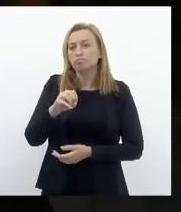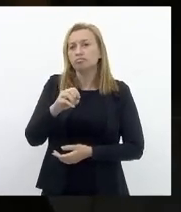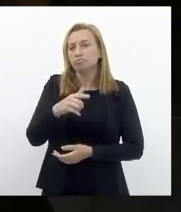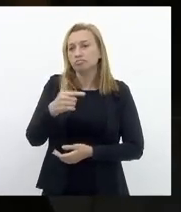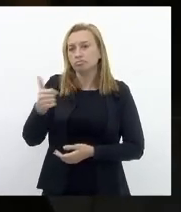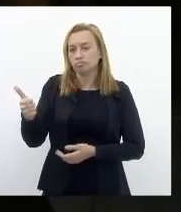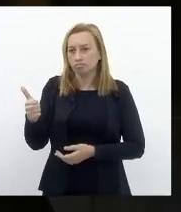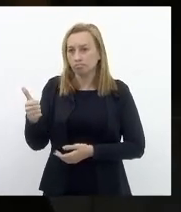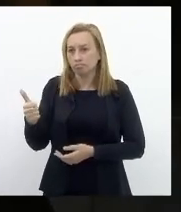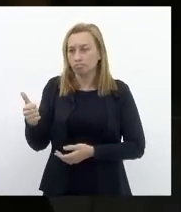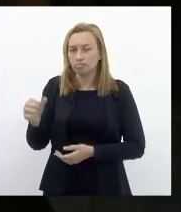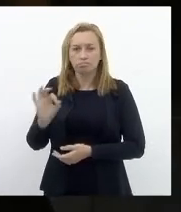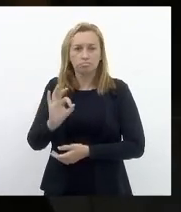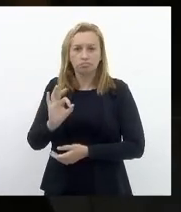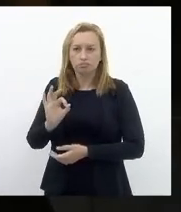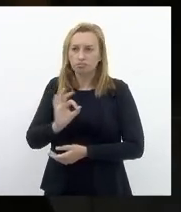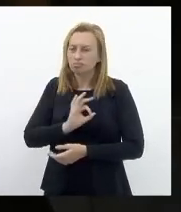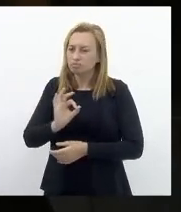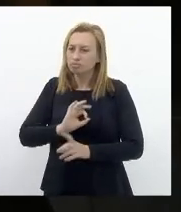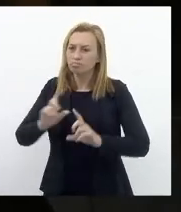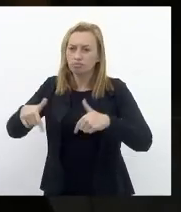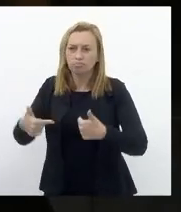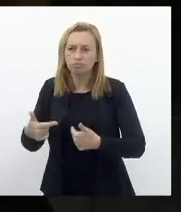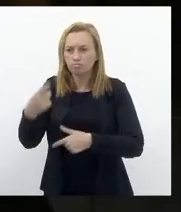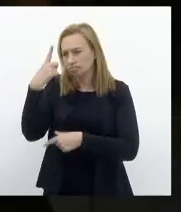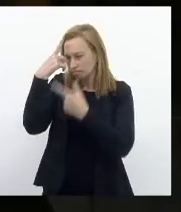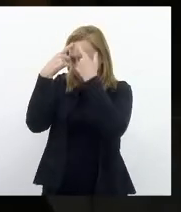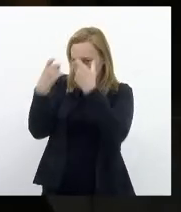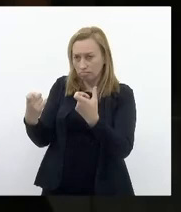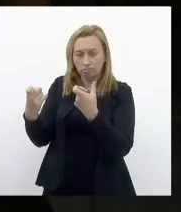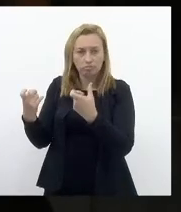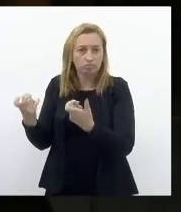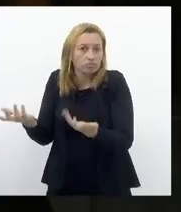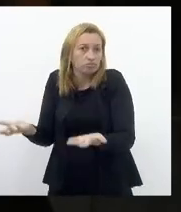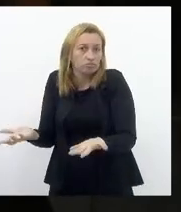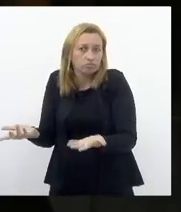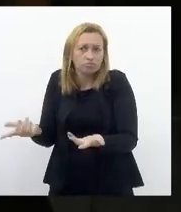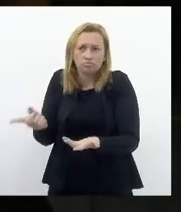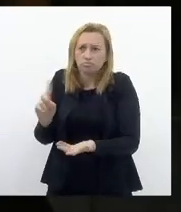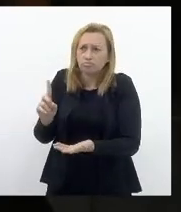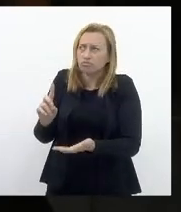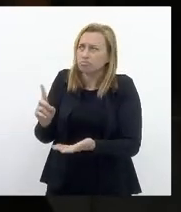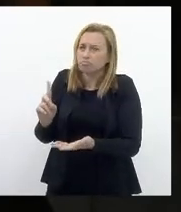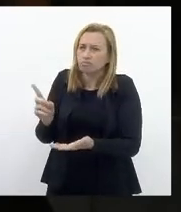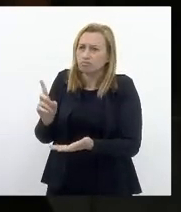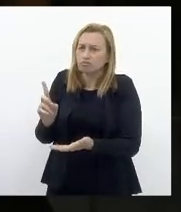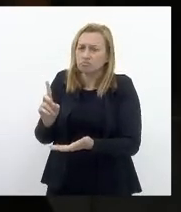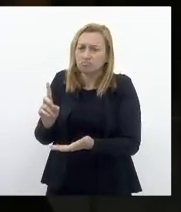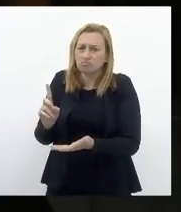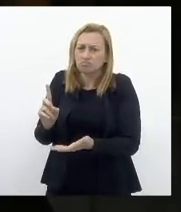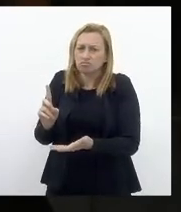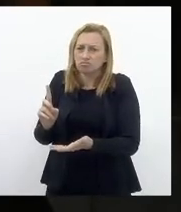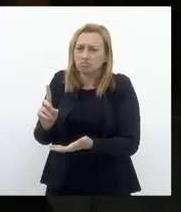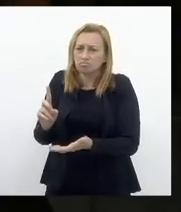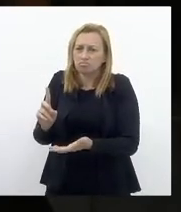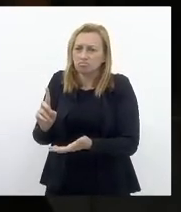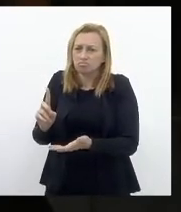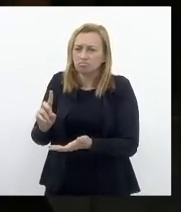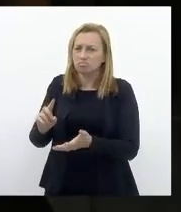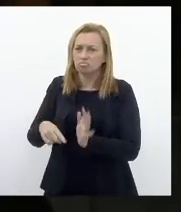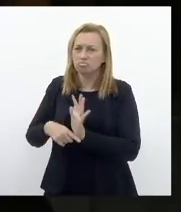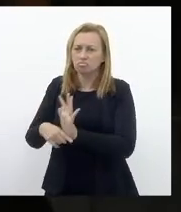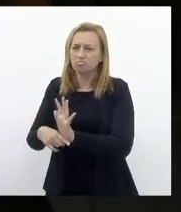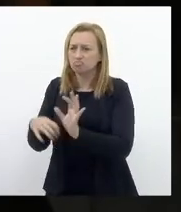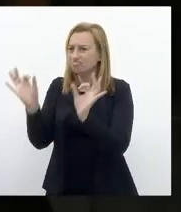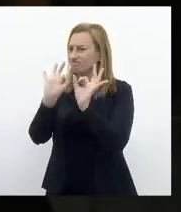que a operação Policial mais violenta Da história da polícia Do Rio de Janeiro Aquilo não dignificou A polícia Não dignificou O estado do Rio de Janeiro Não dignificou A